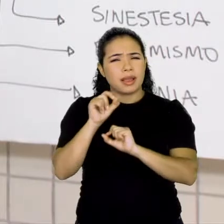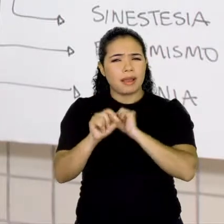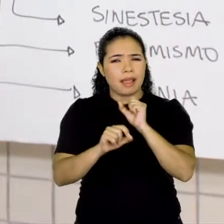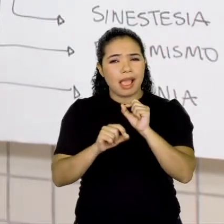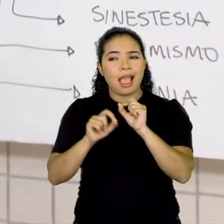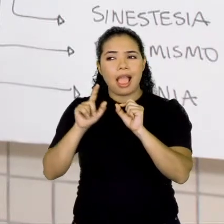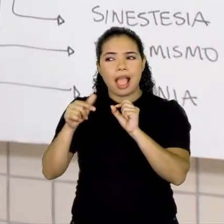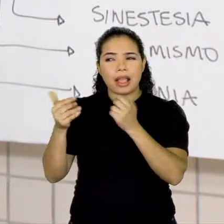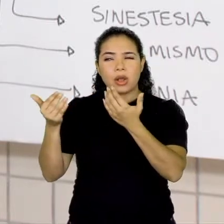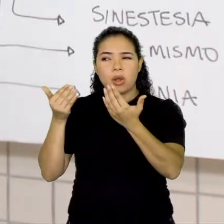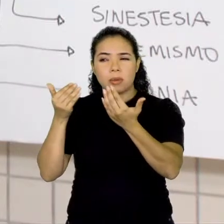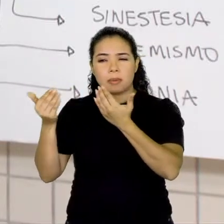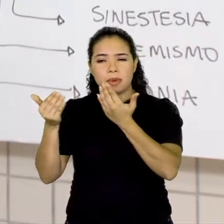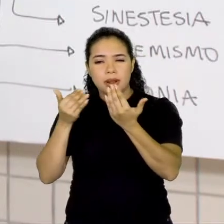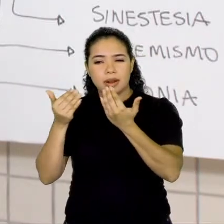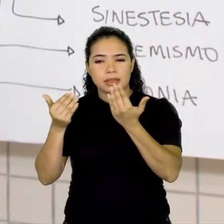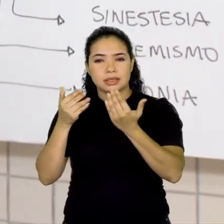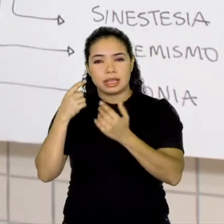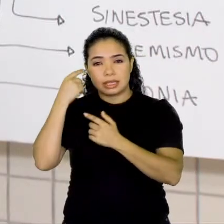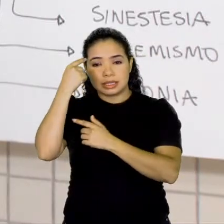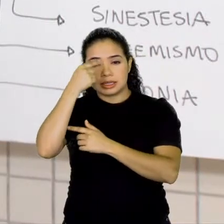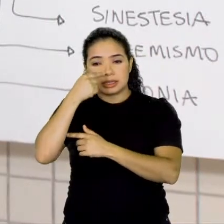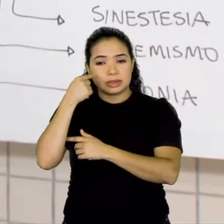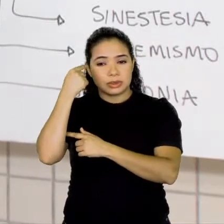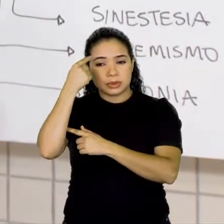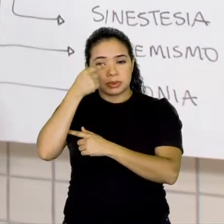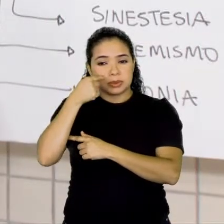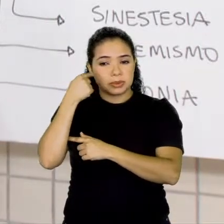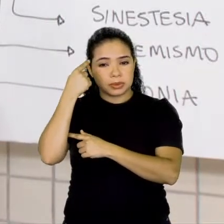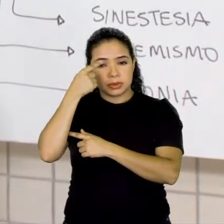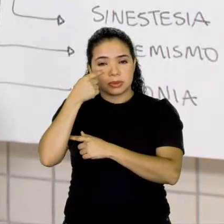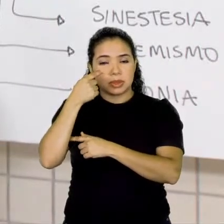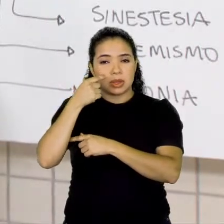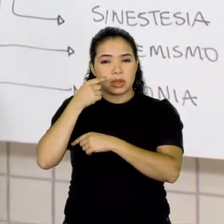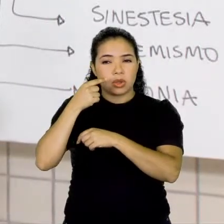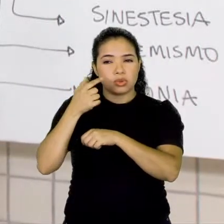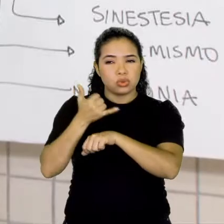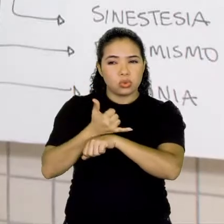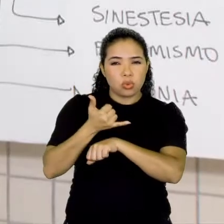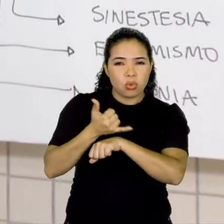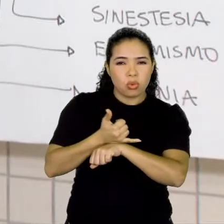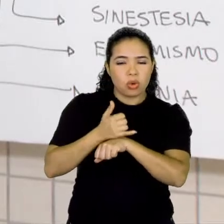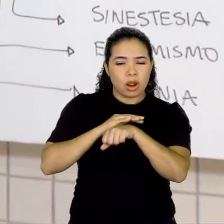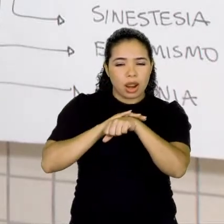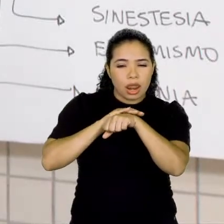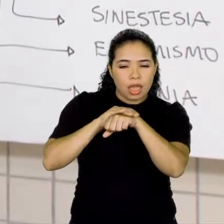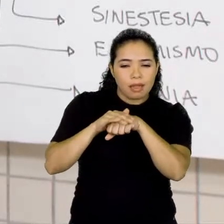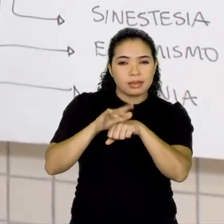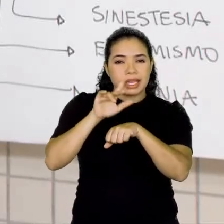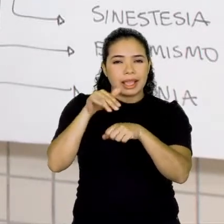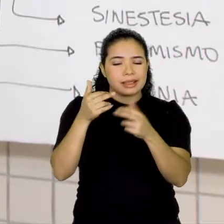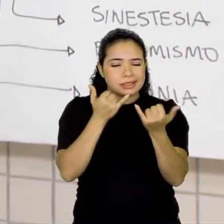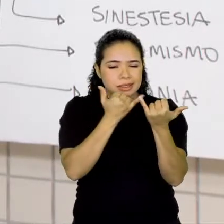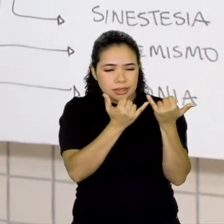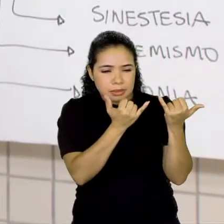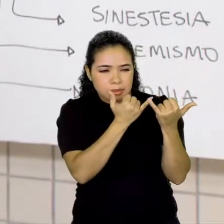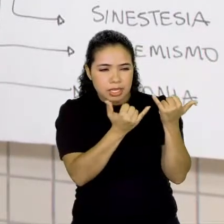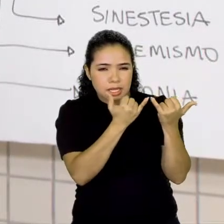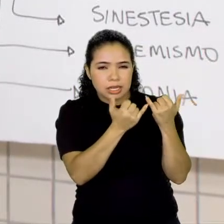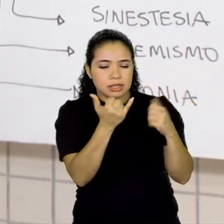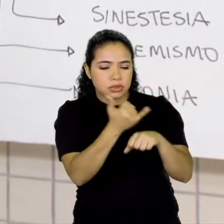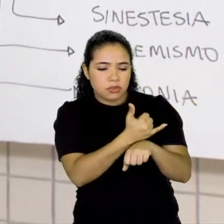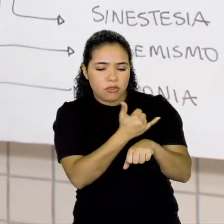com a característica dos olhos, sei o quê? Duro, liso, né, eterno. E aí, ele vai descrevendo essa